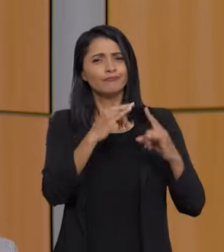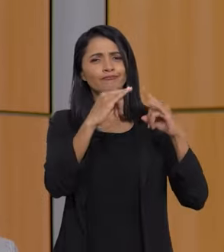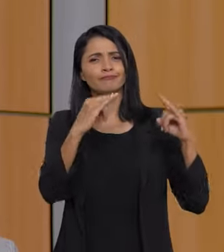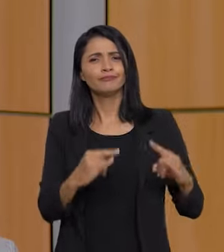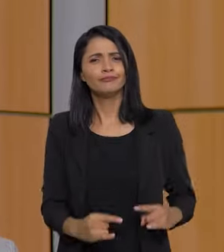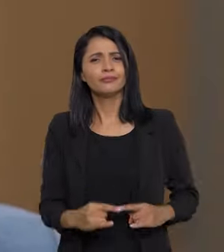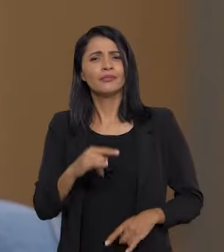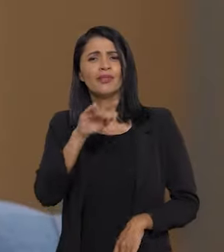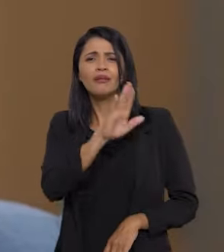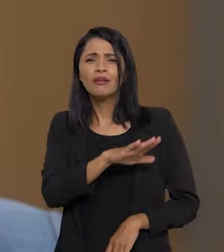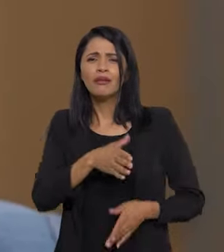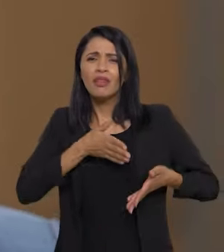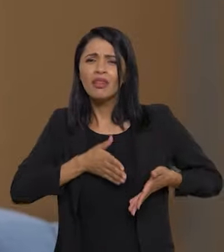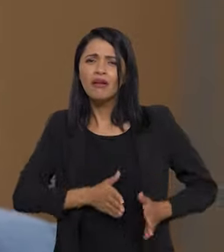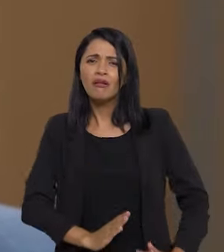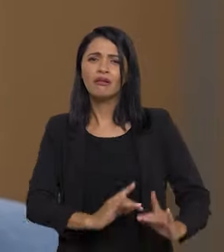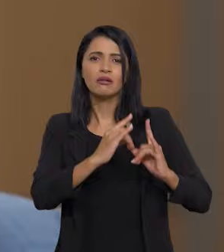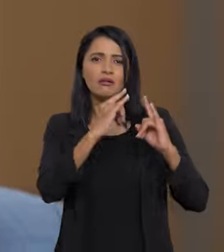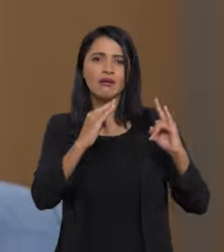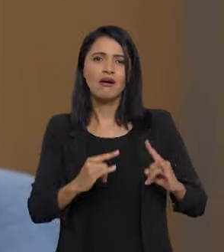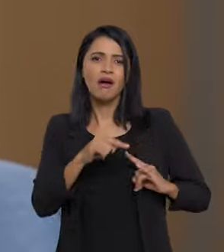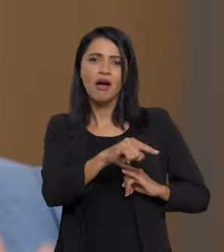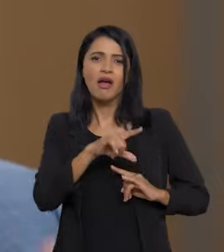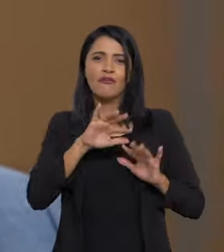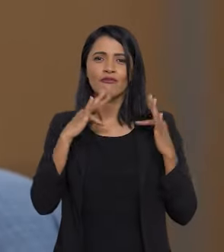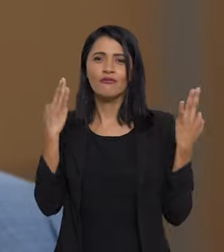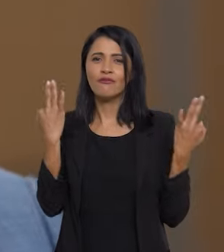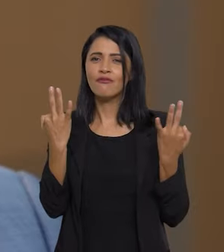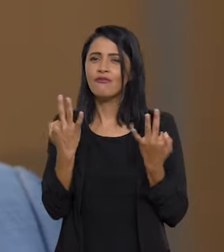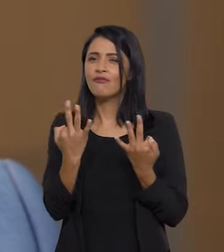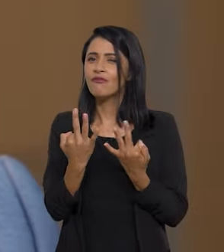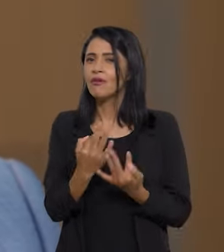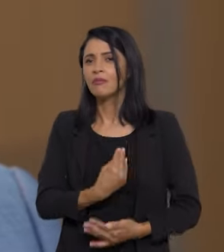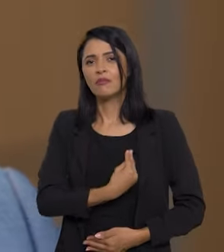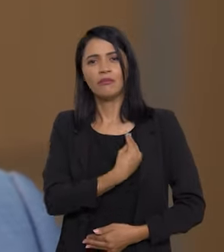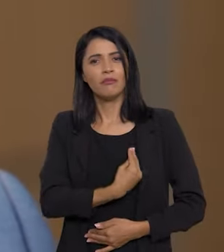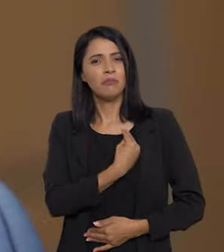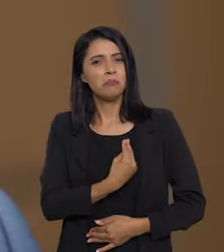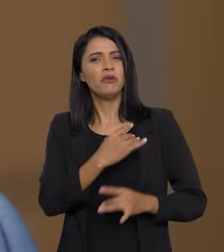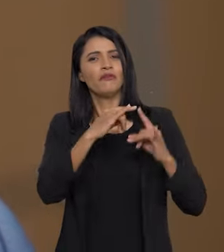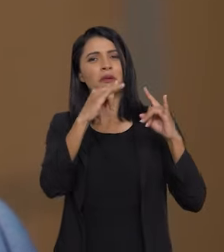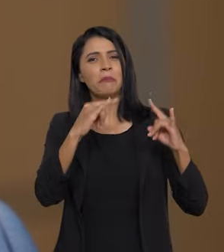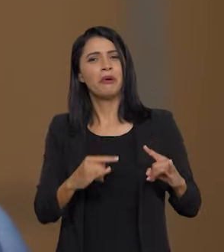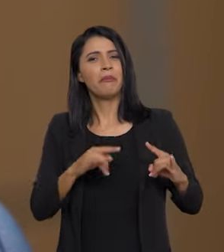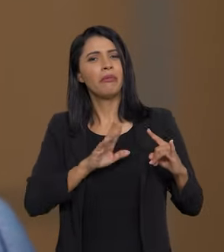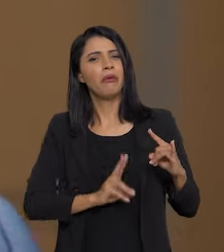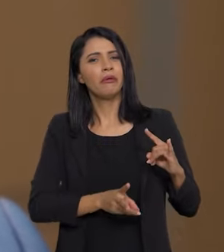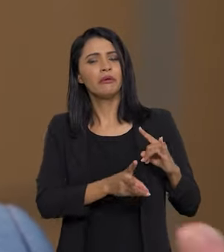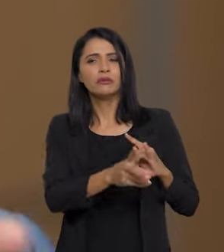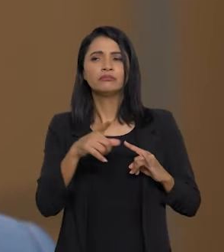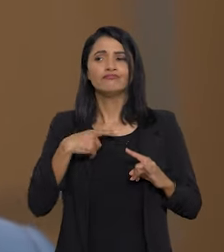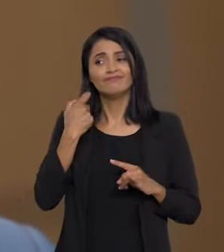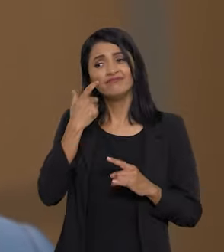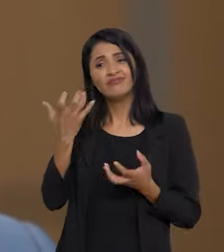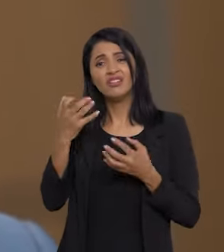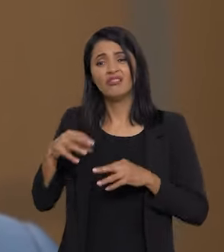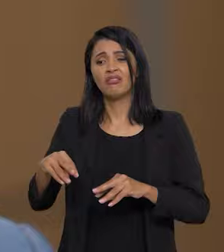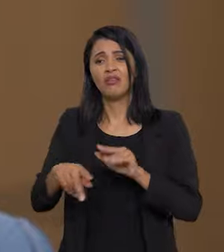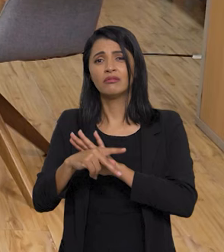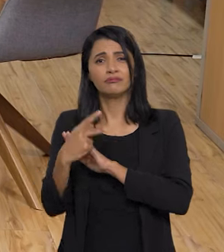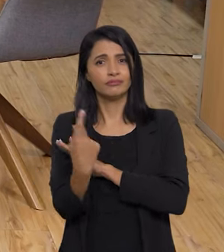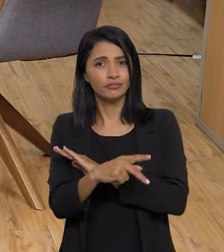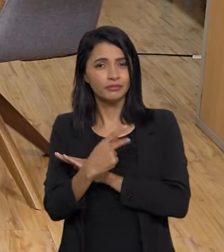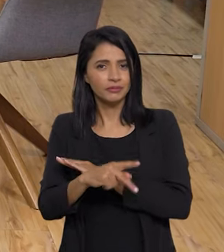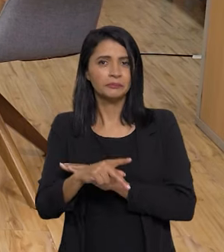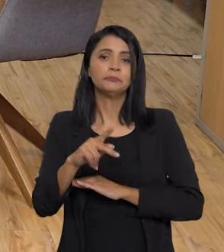acampamentos, crianças que nascem debaixo de acampamentos, famílias que vivem debaixo de acampamentos e que sonham em ter a sua terra.